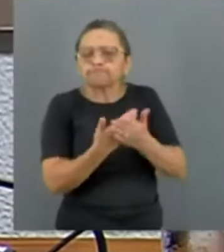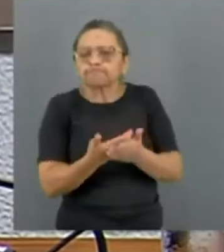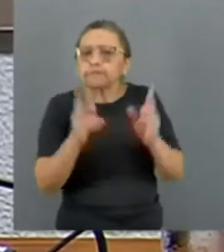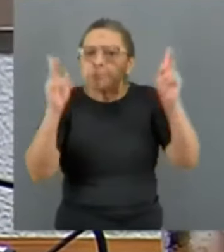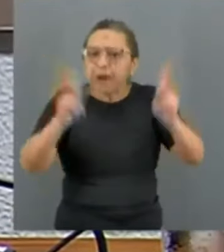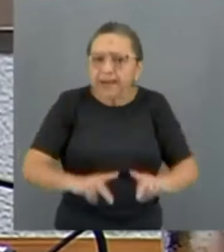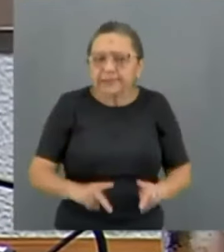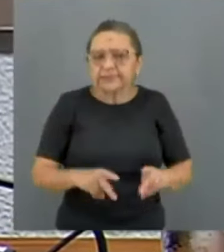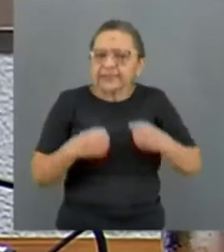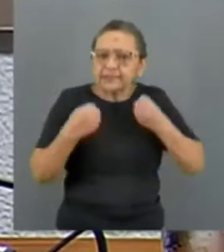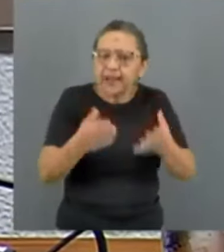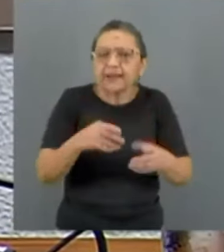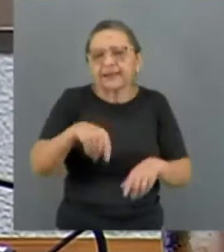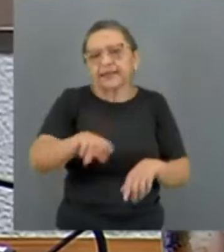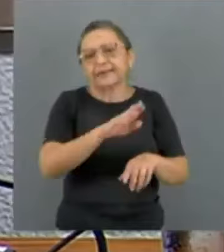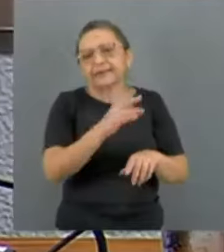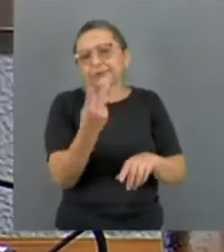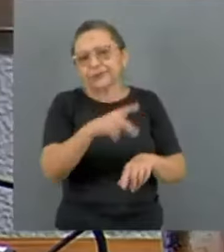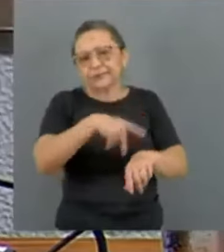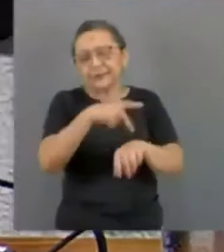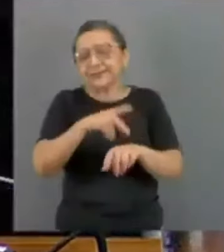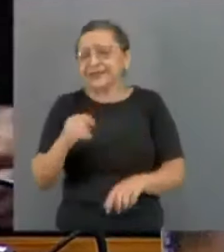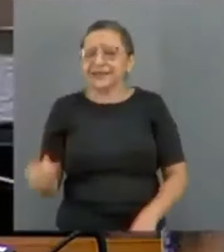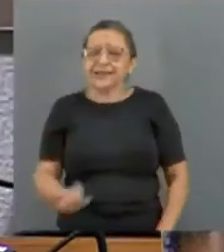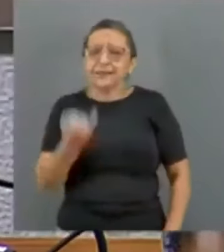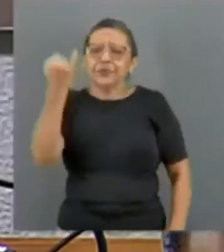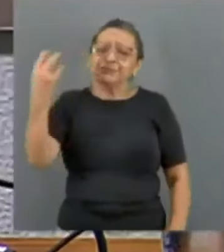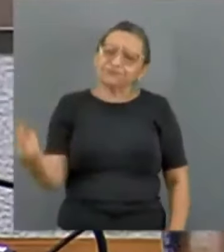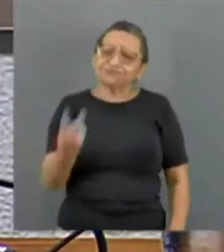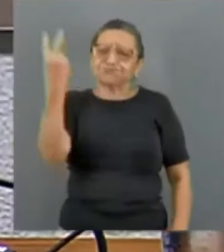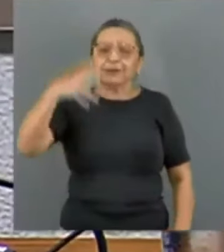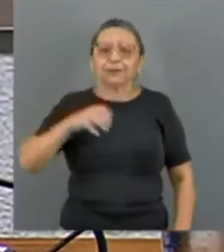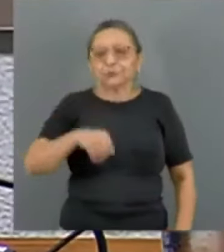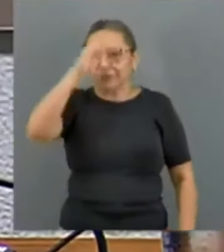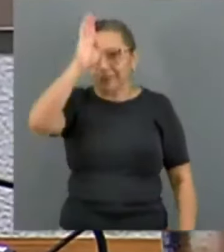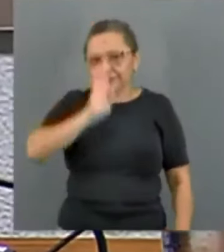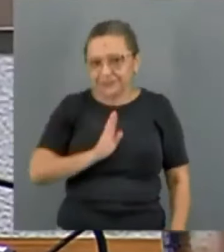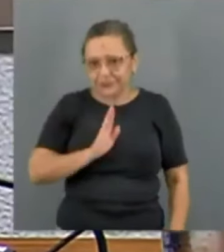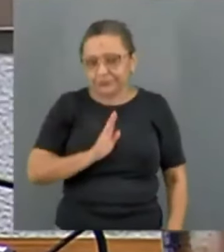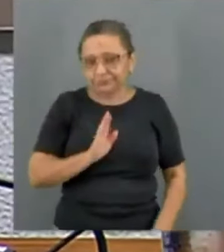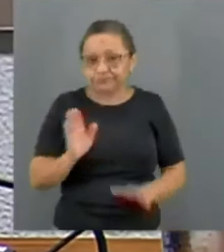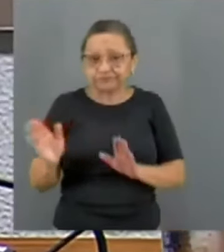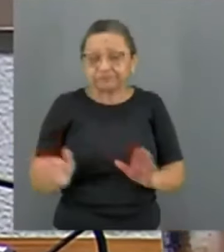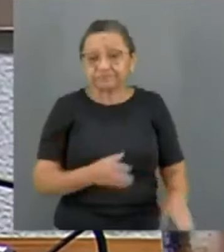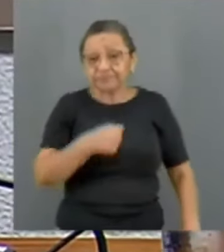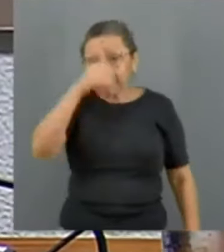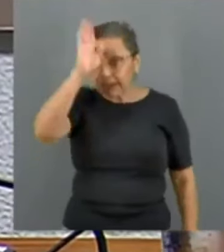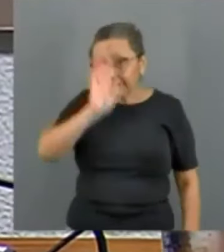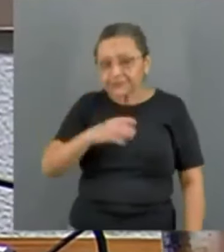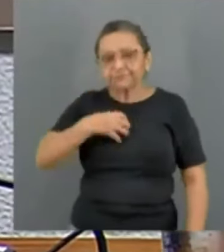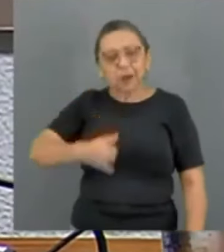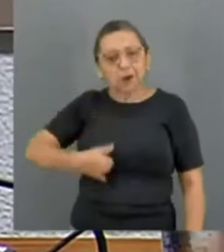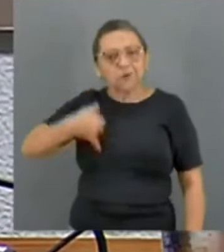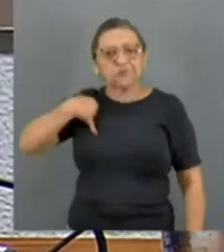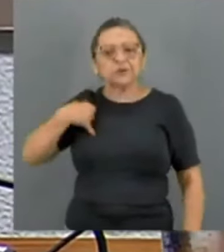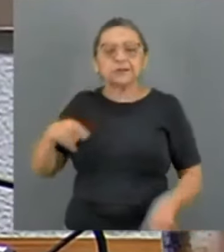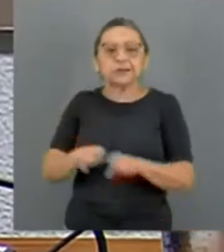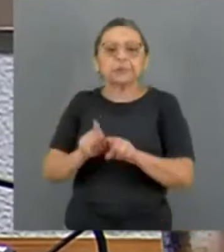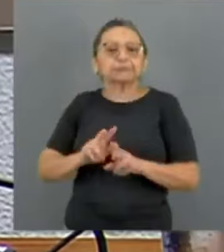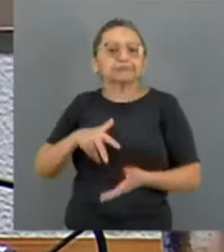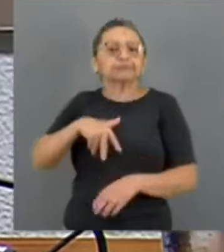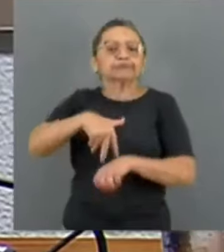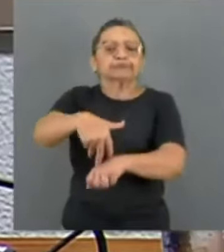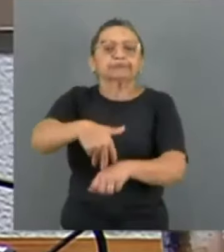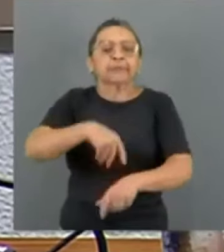paz naquela região que é tão importante e relevante para os brasileiros. O Brasil se orgulha igualmente de sua atuação